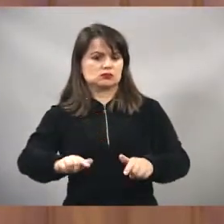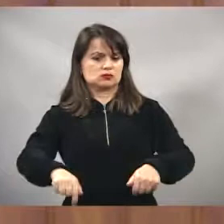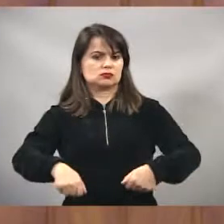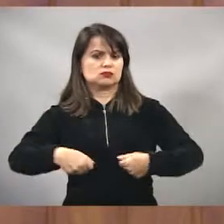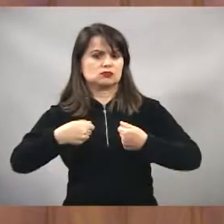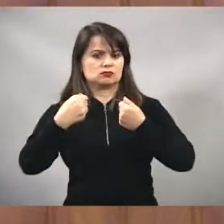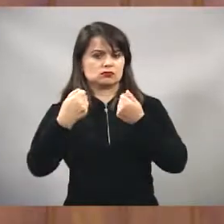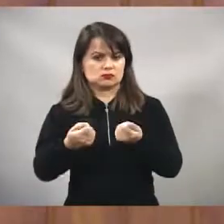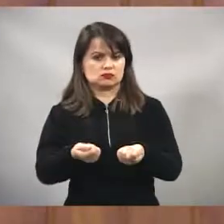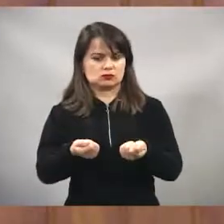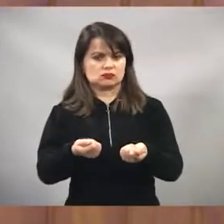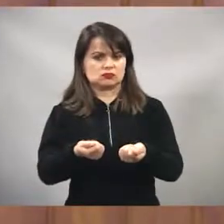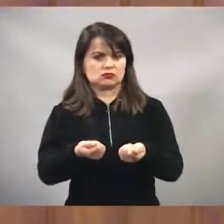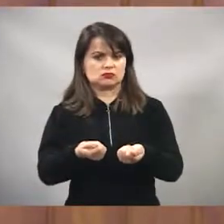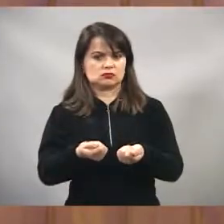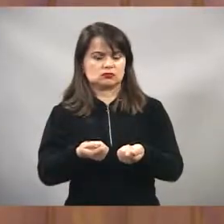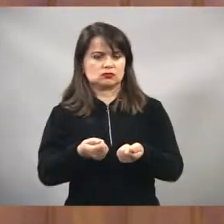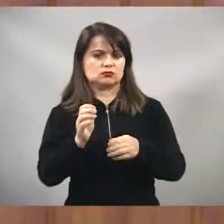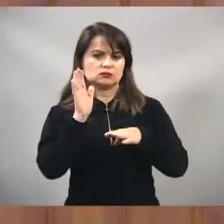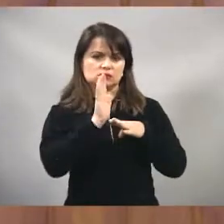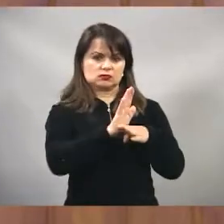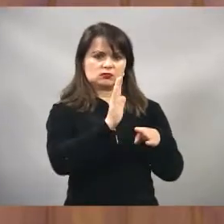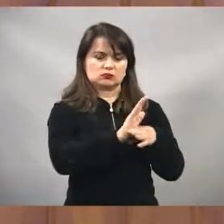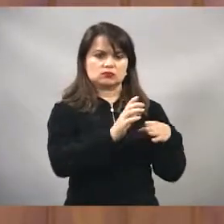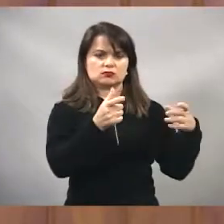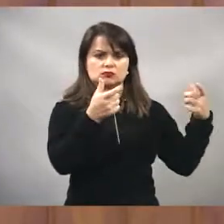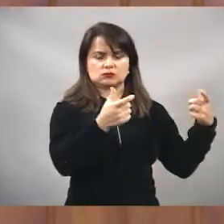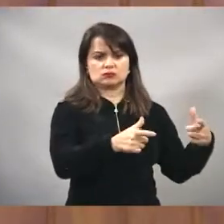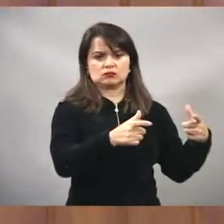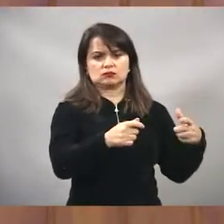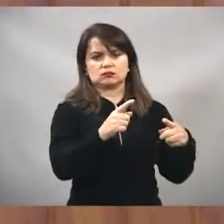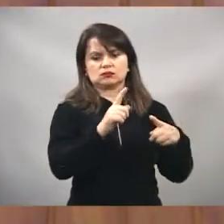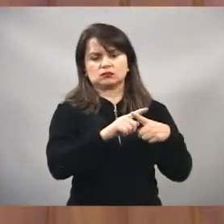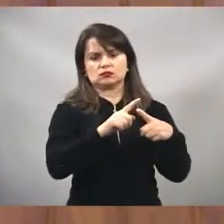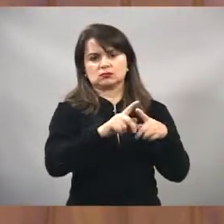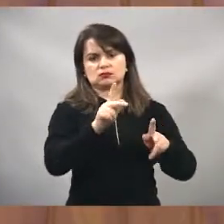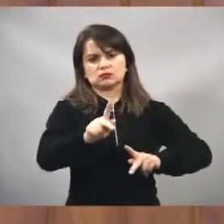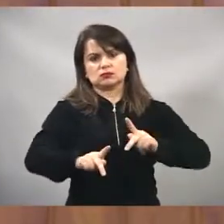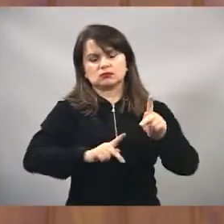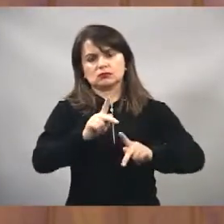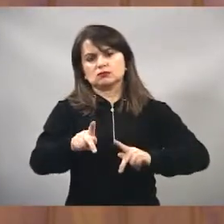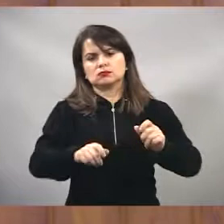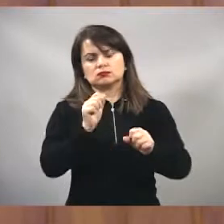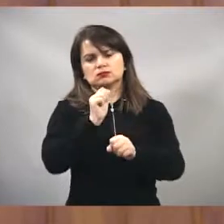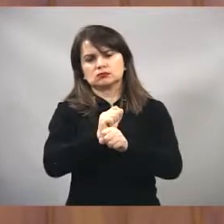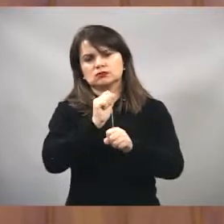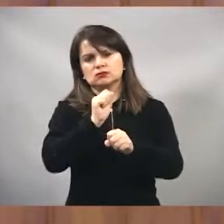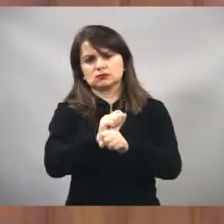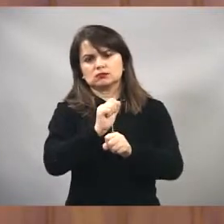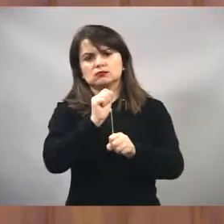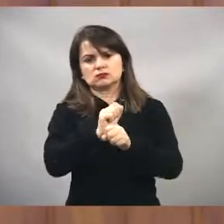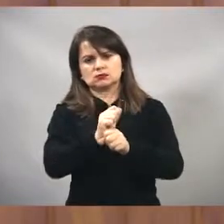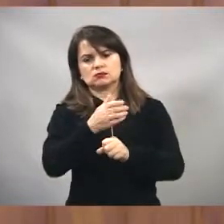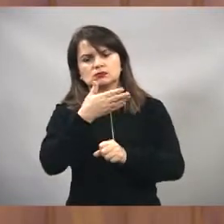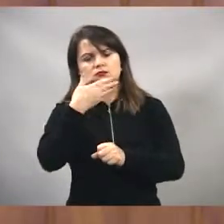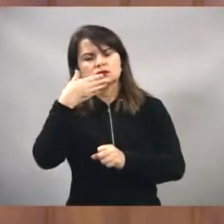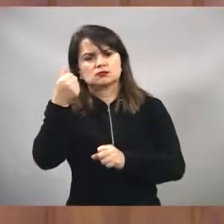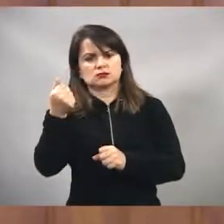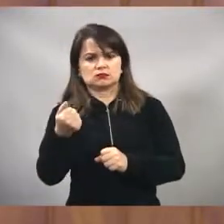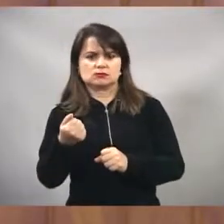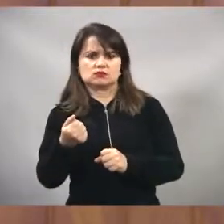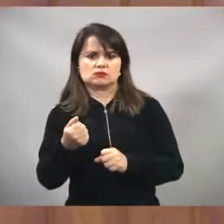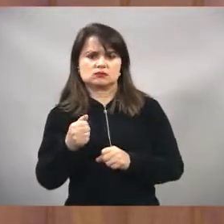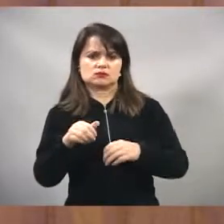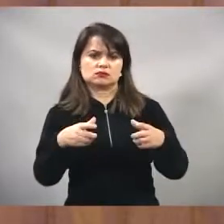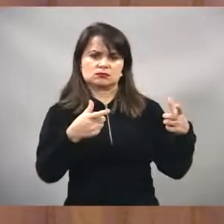tantos anos que esse povo aguarda essa melhoria. E o vereador Marcos já até comentou a respeito disso,